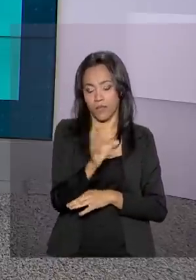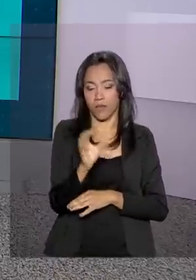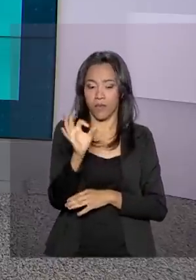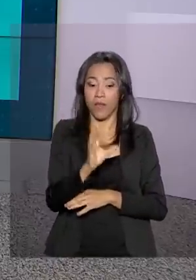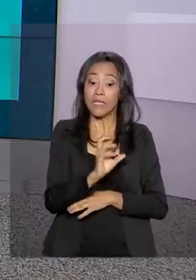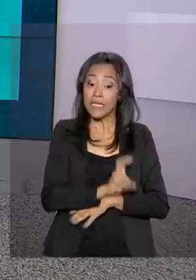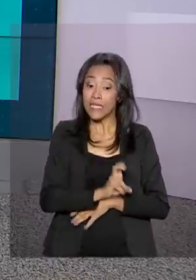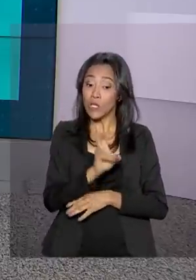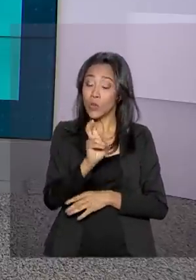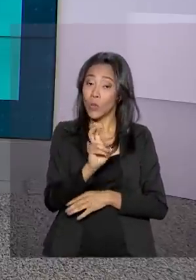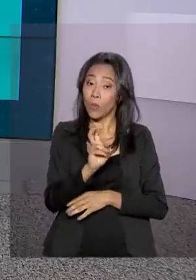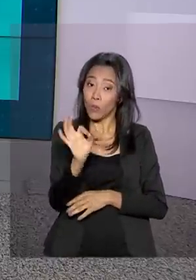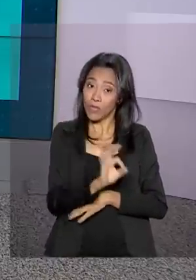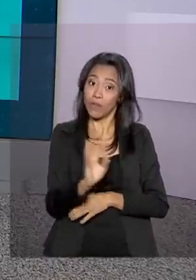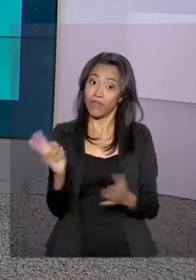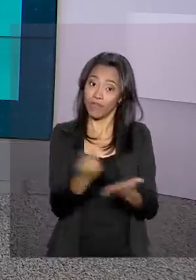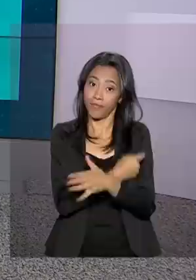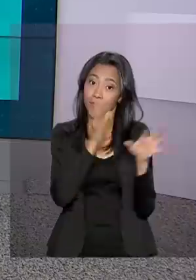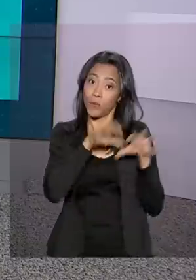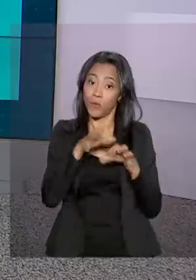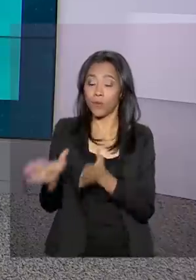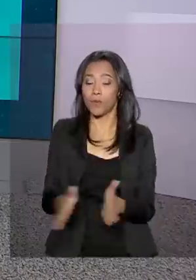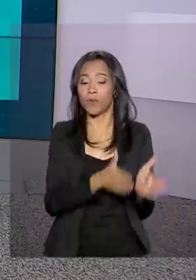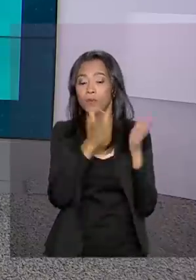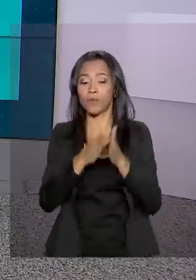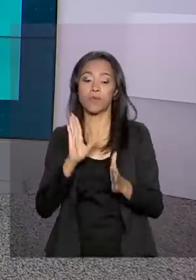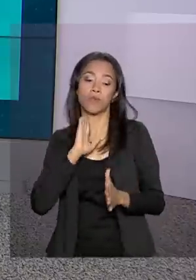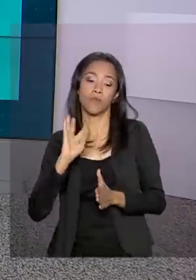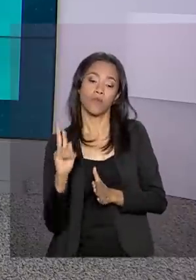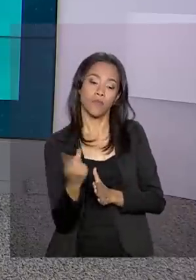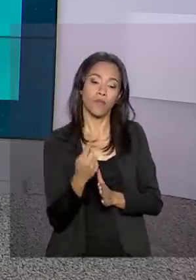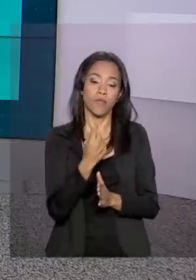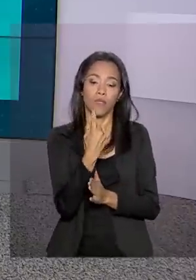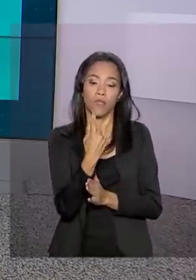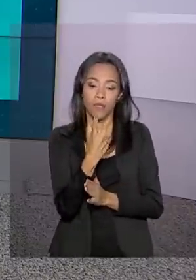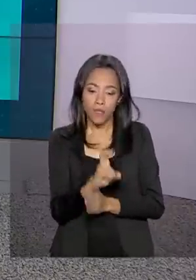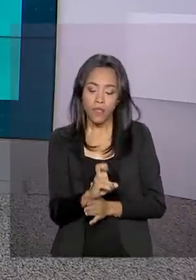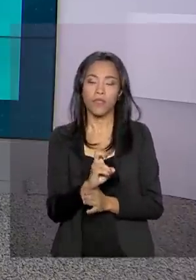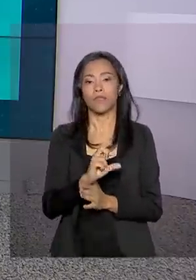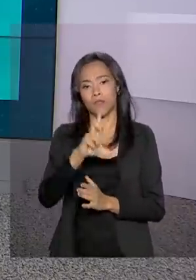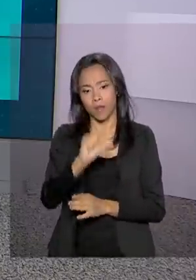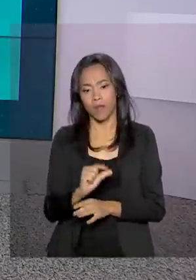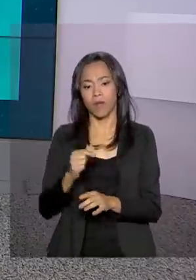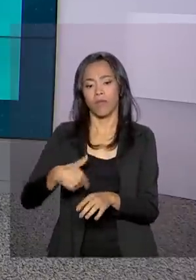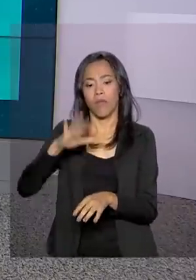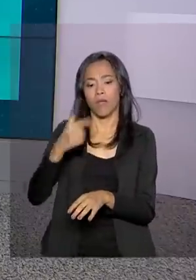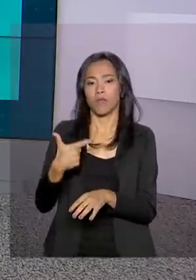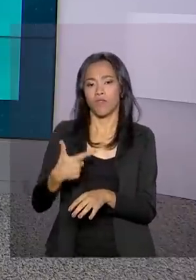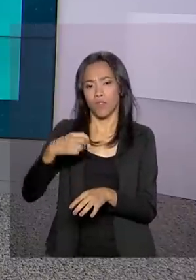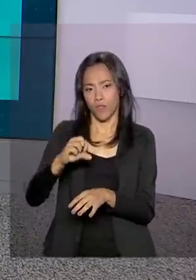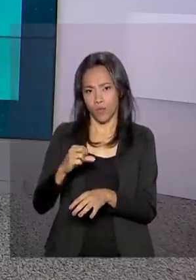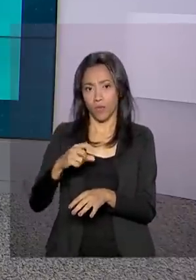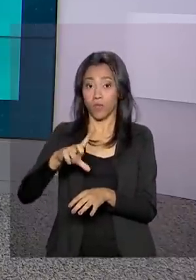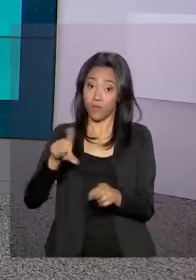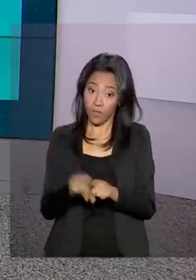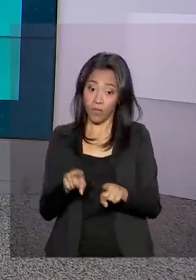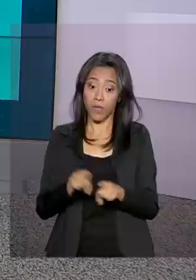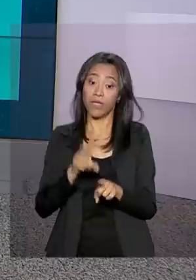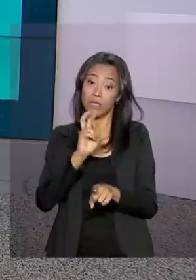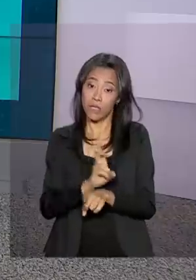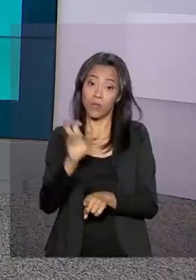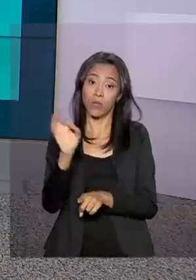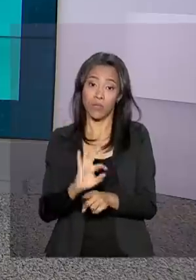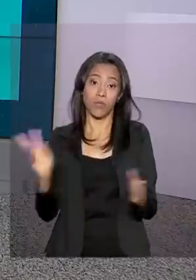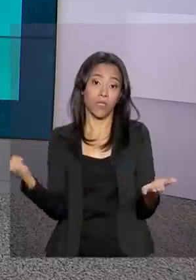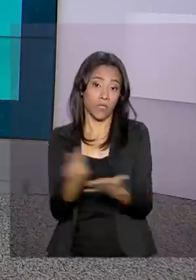5% de possibilidade de chuva. Em Belo Horizonte, mínima de 15, máxima de 28 graus, também 5% de possibilidade de